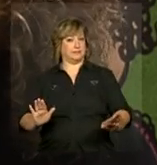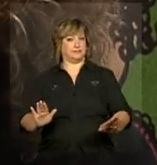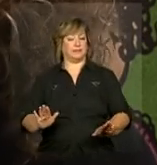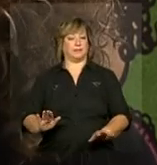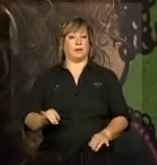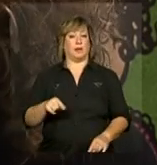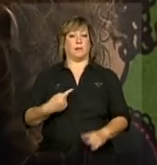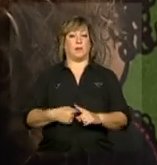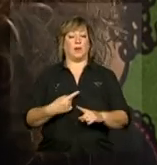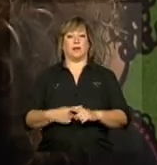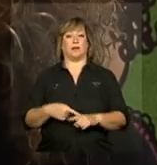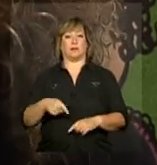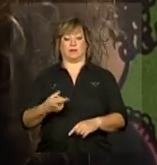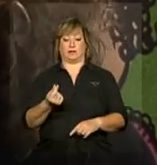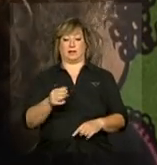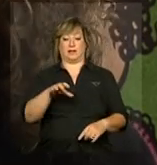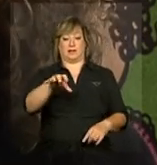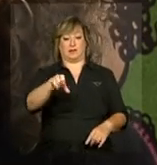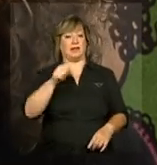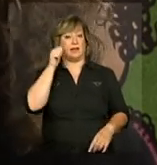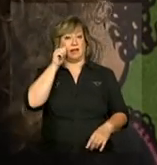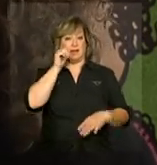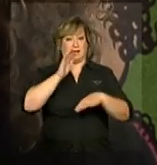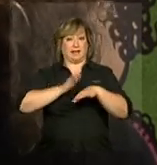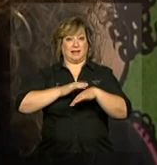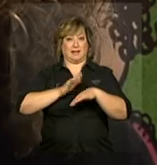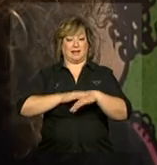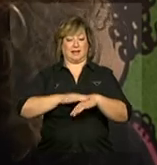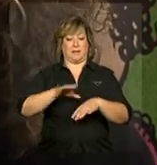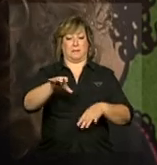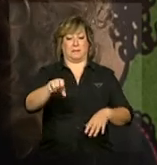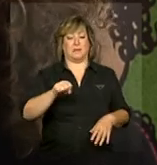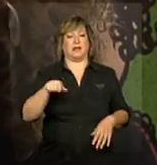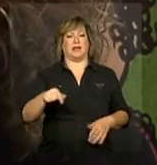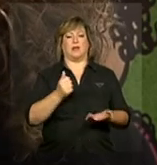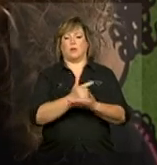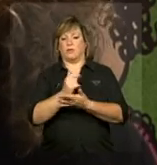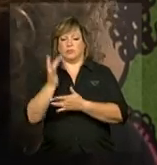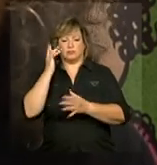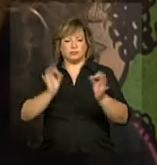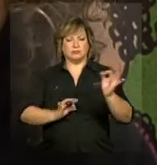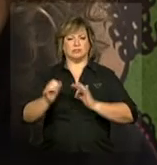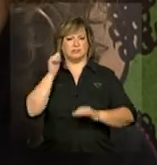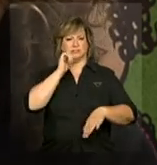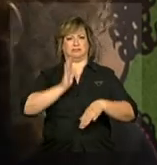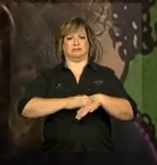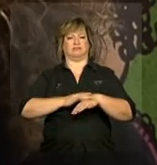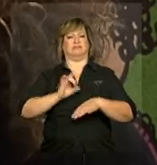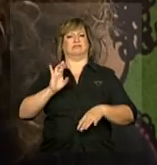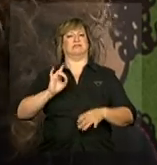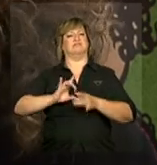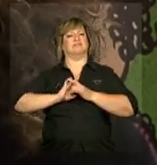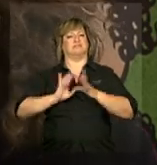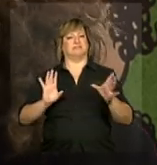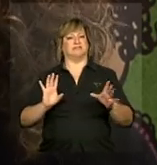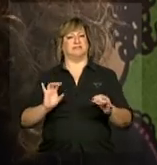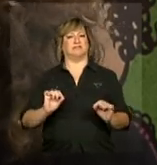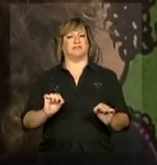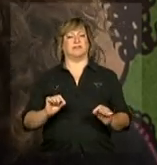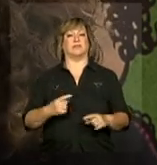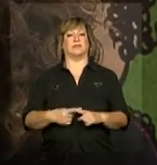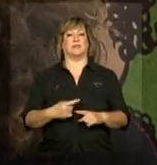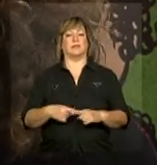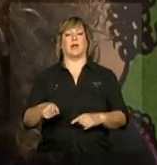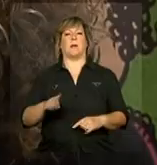O acesso à renda propiciado pelo Bolsa Família e o acesso, enfim, aos outros serviços que o Bolsa Família traz